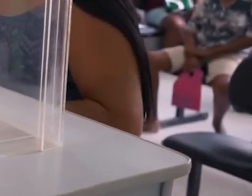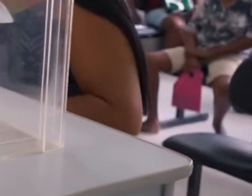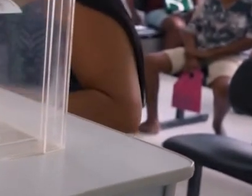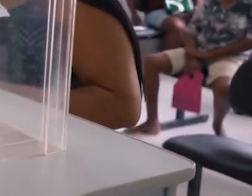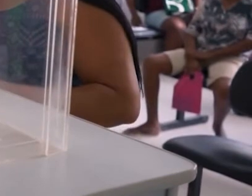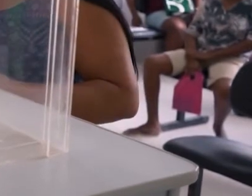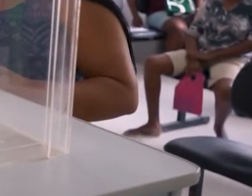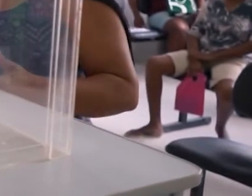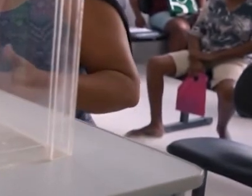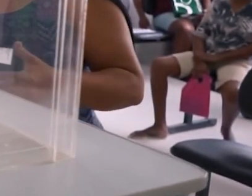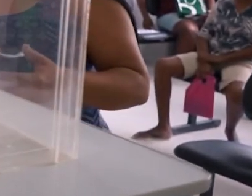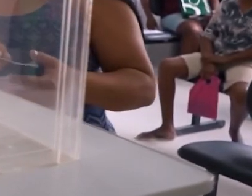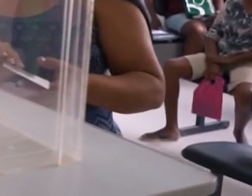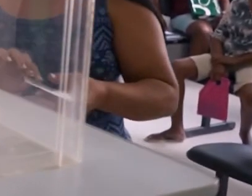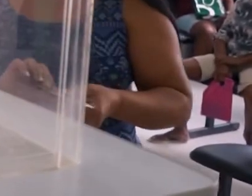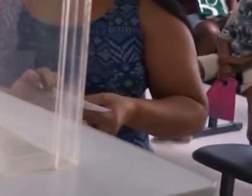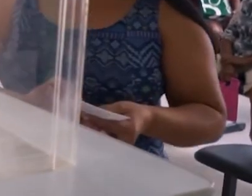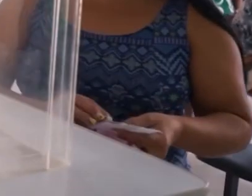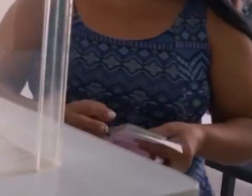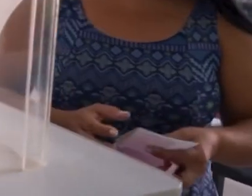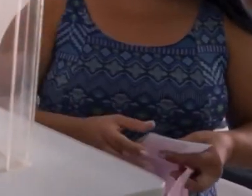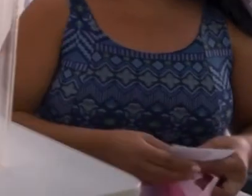fazendo o futuro agora.